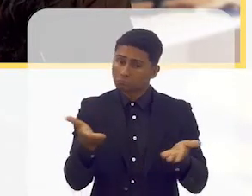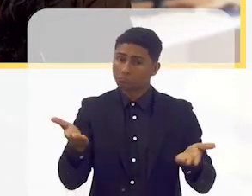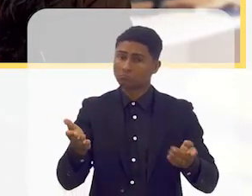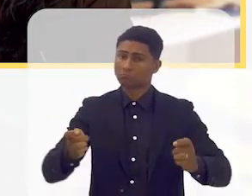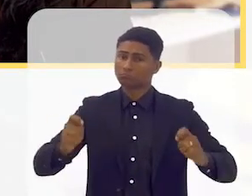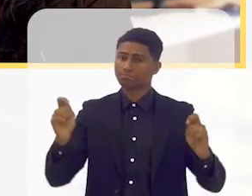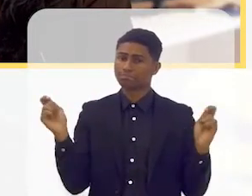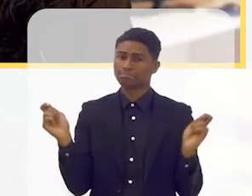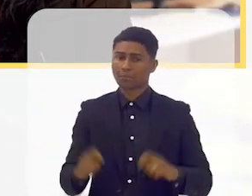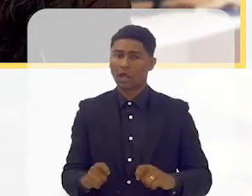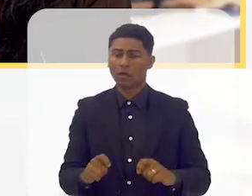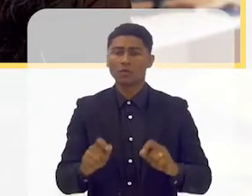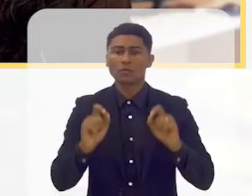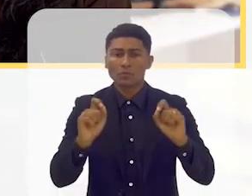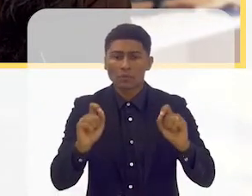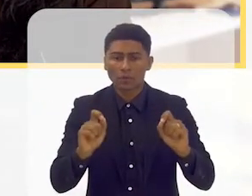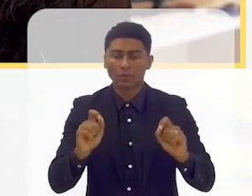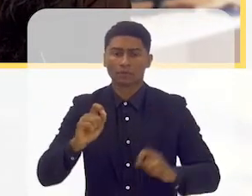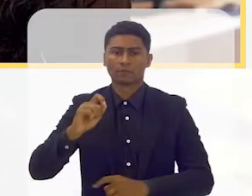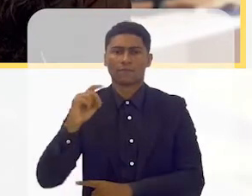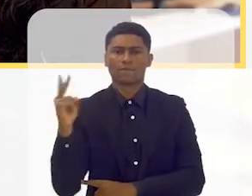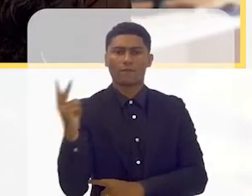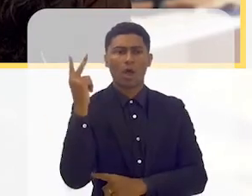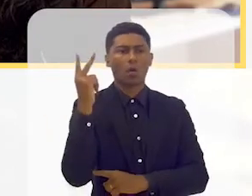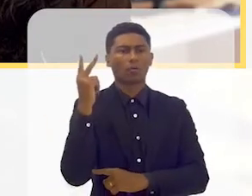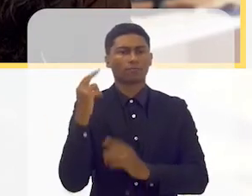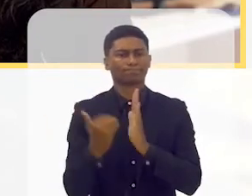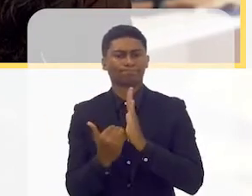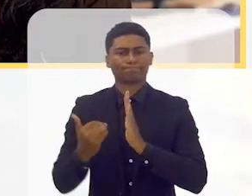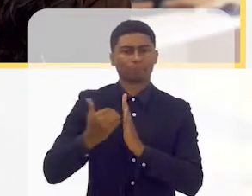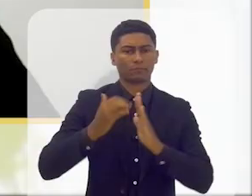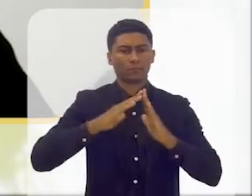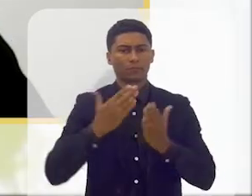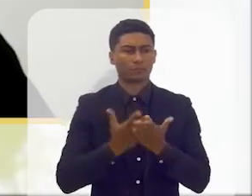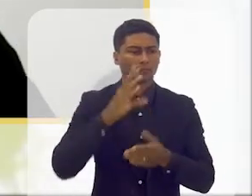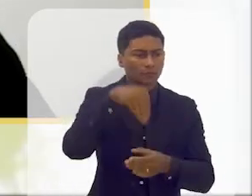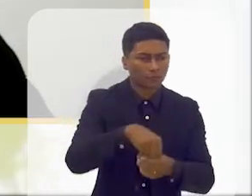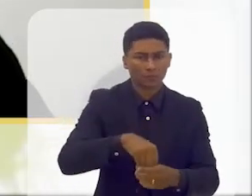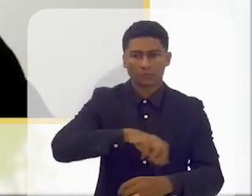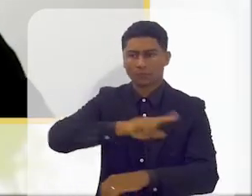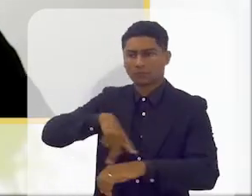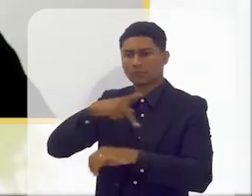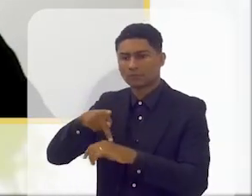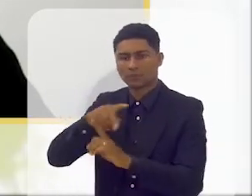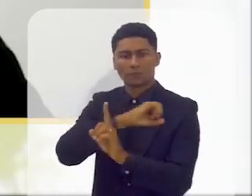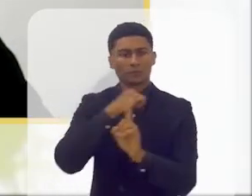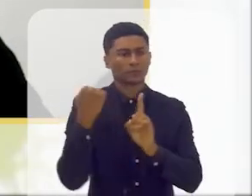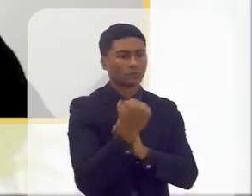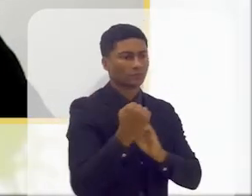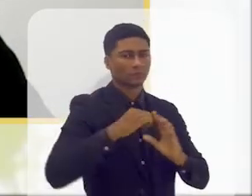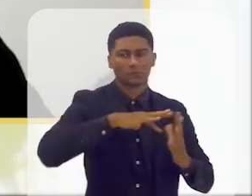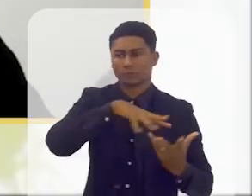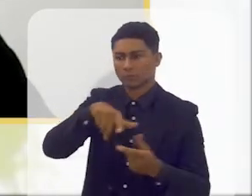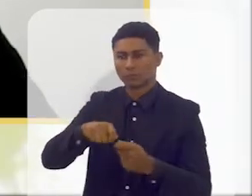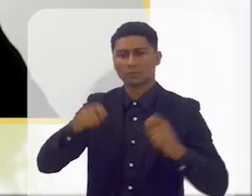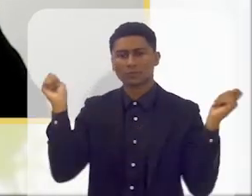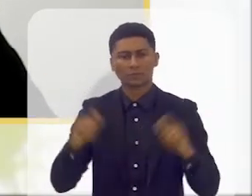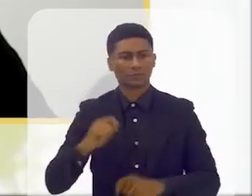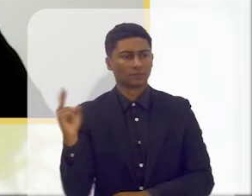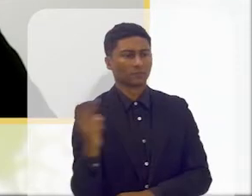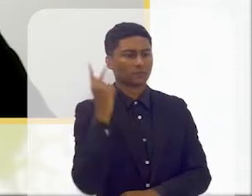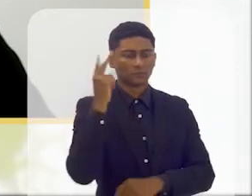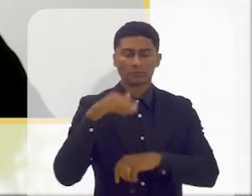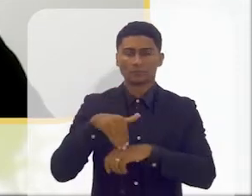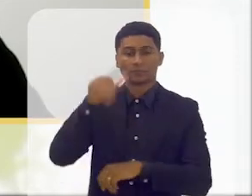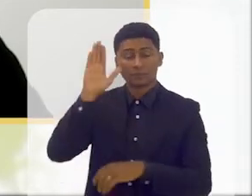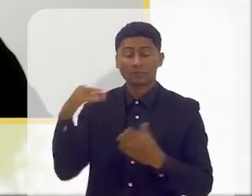certamente, trazer mais valias para o país, para a escola, para toda uma sociedade, para o mundo. Então,